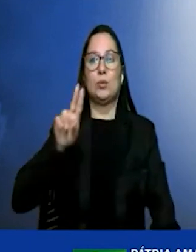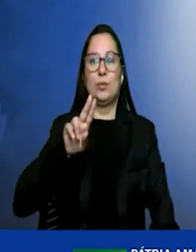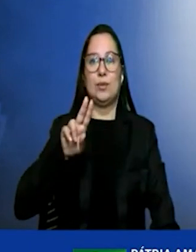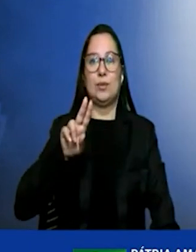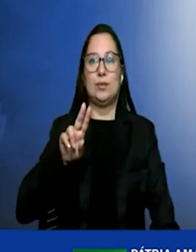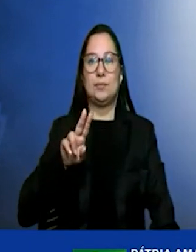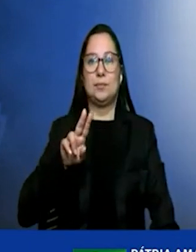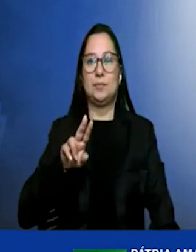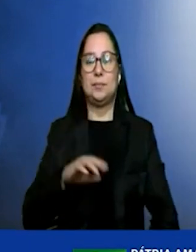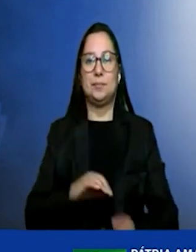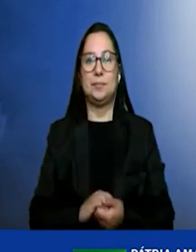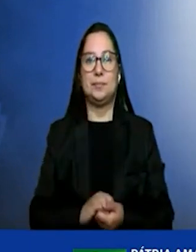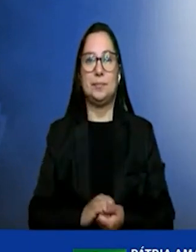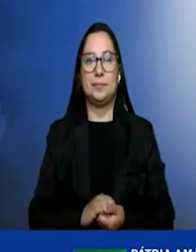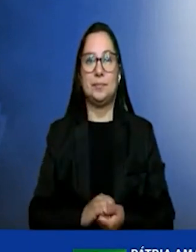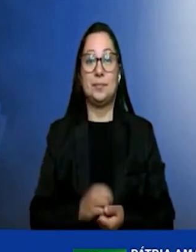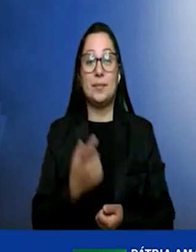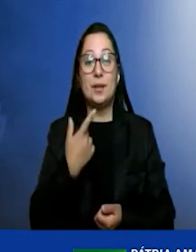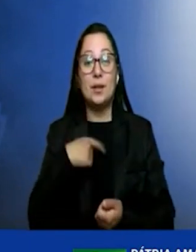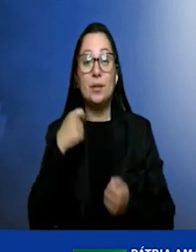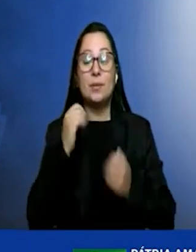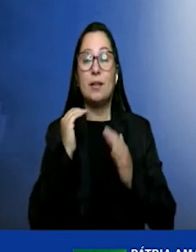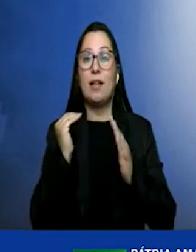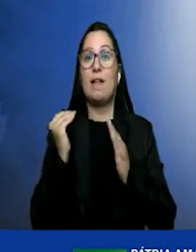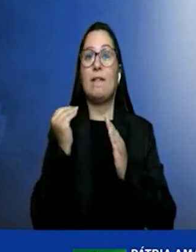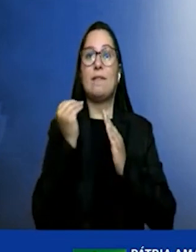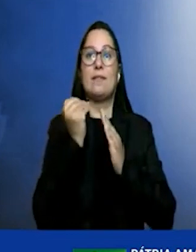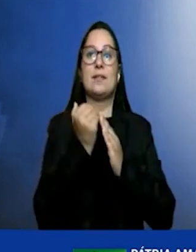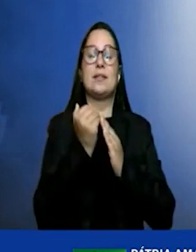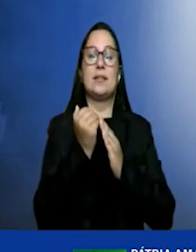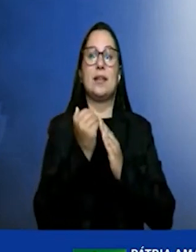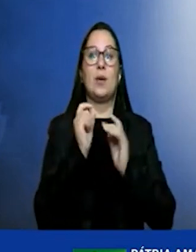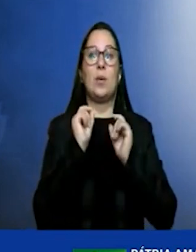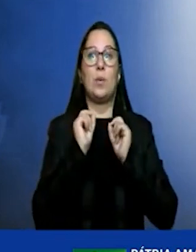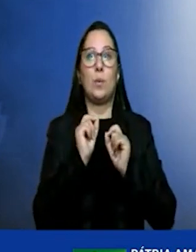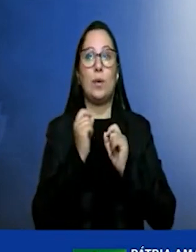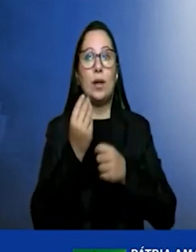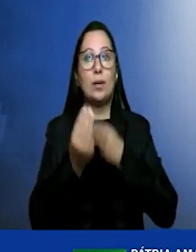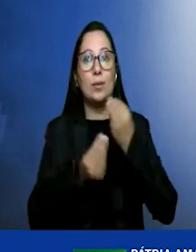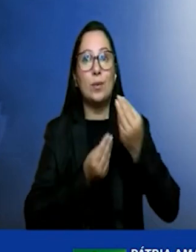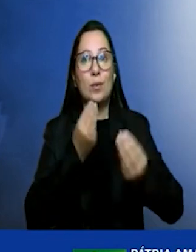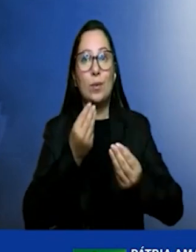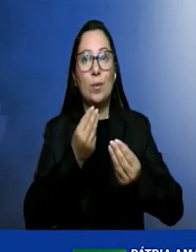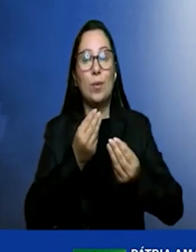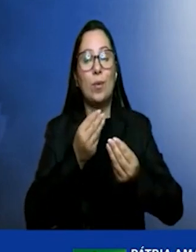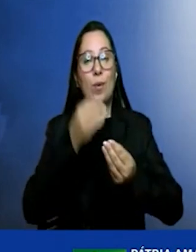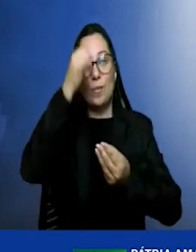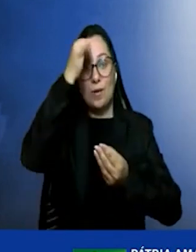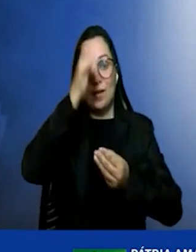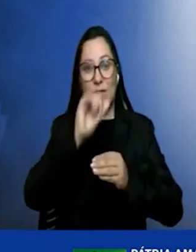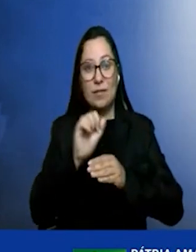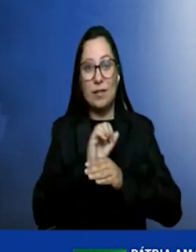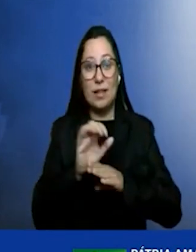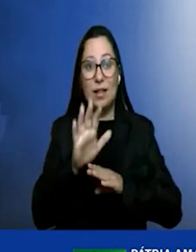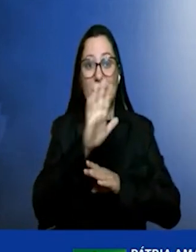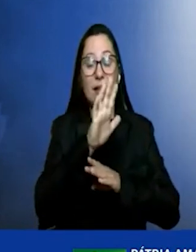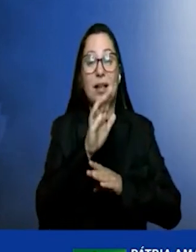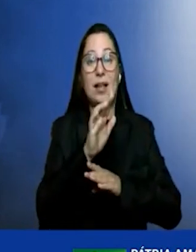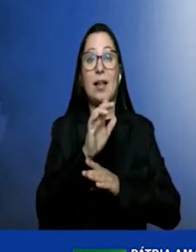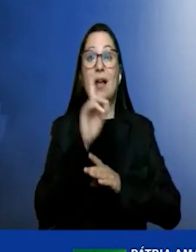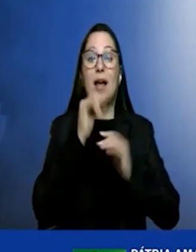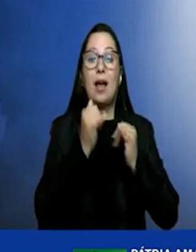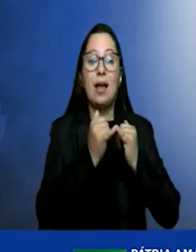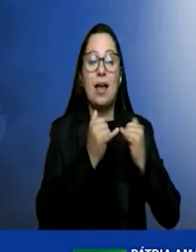a gente precisa avançar muito em como descarbonizar o restante da matriz energética